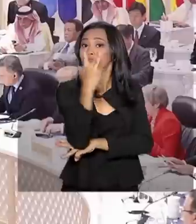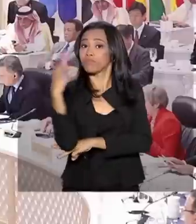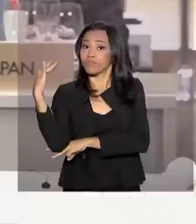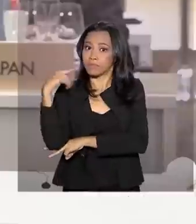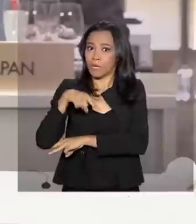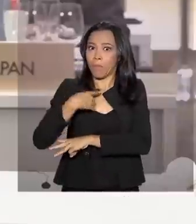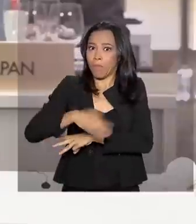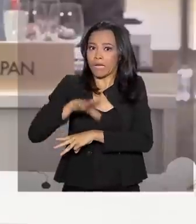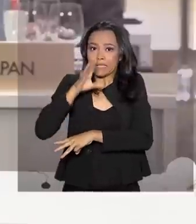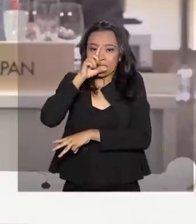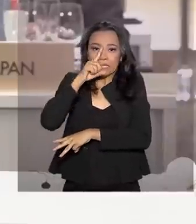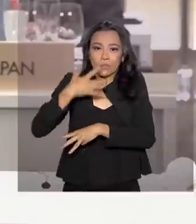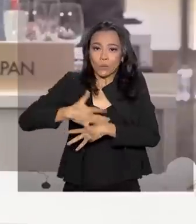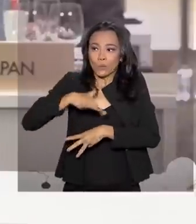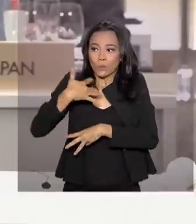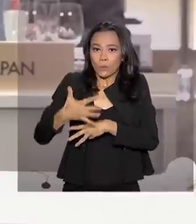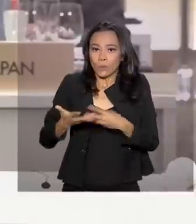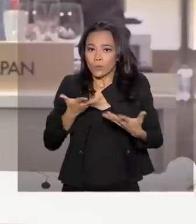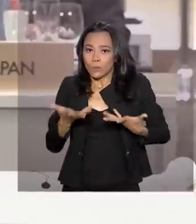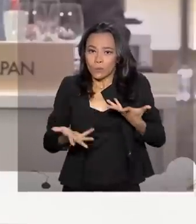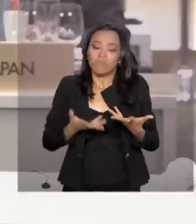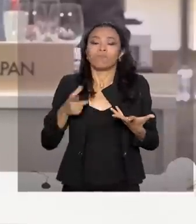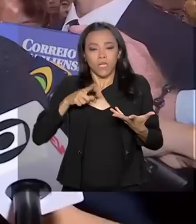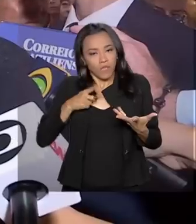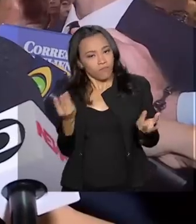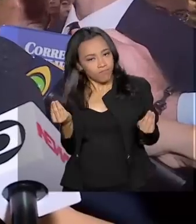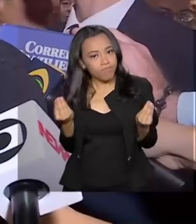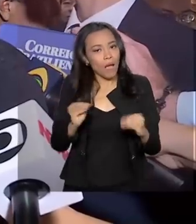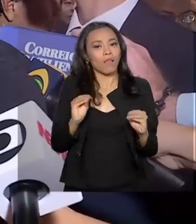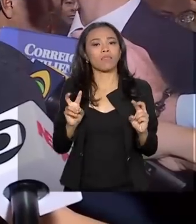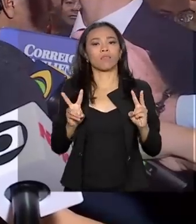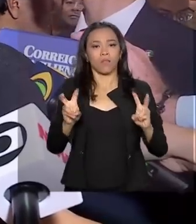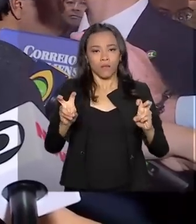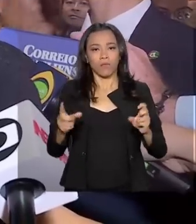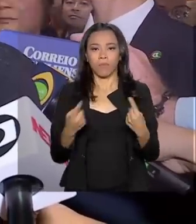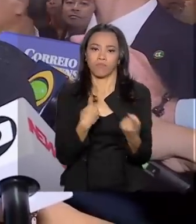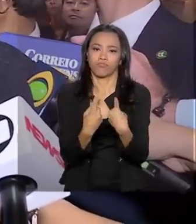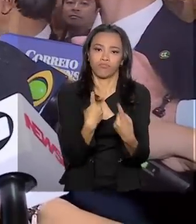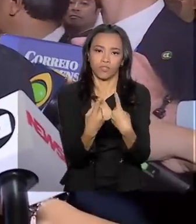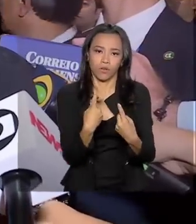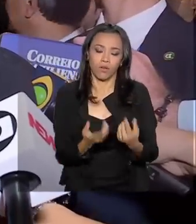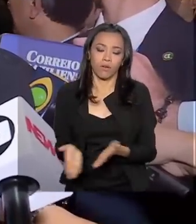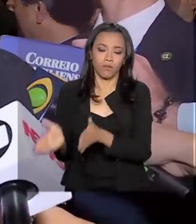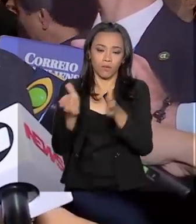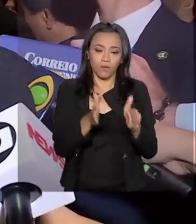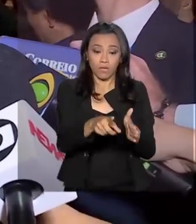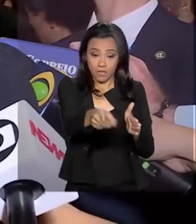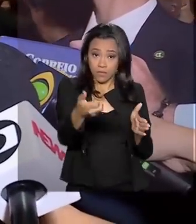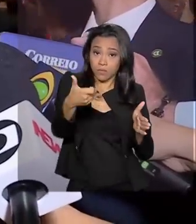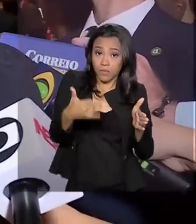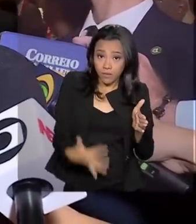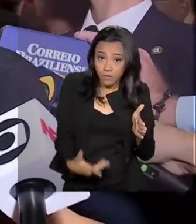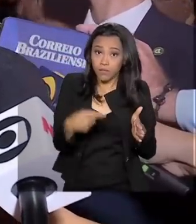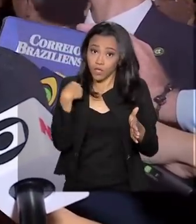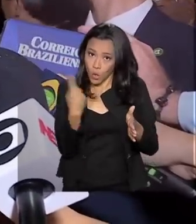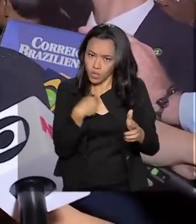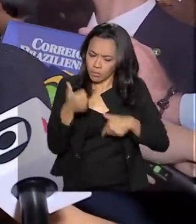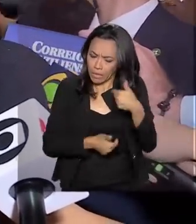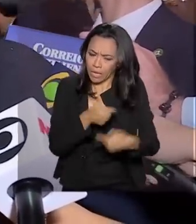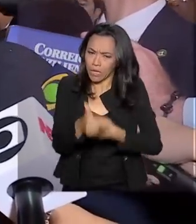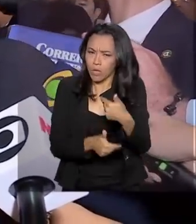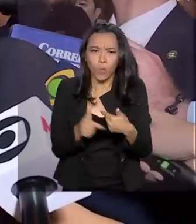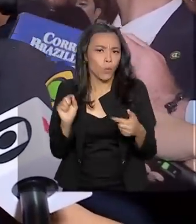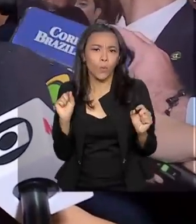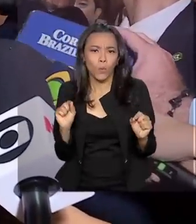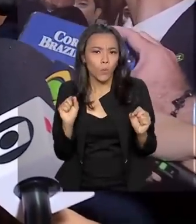delicados, também fizeram parte dos diálogos. Buscando paz aqui, harmonia, como estamos trabalhando, não é o caso aqui, a questão